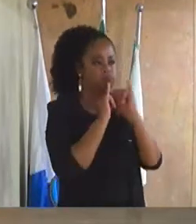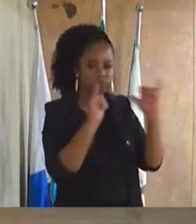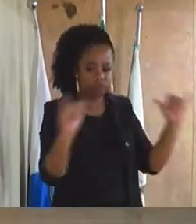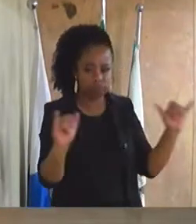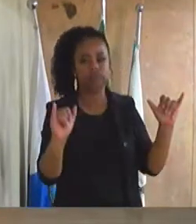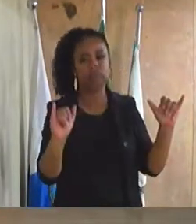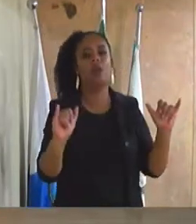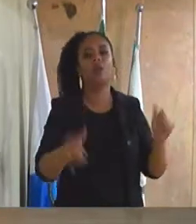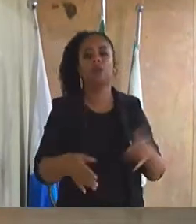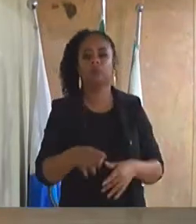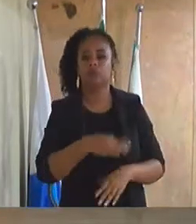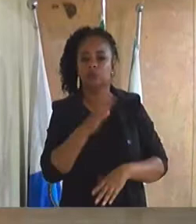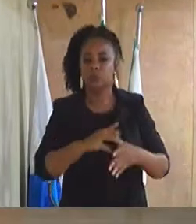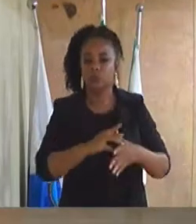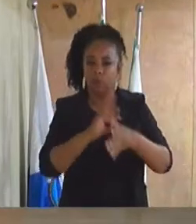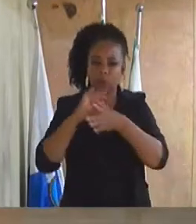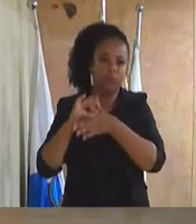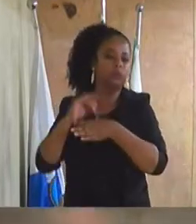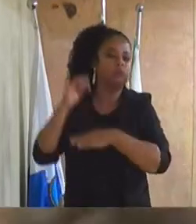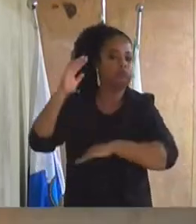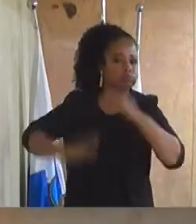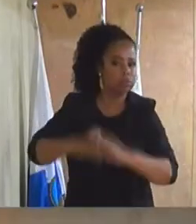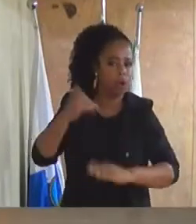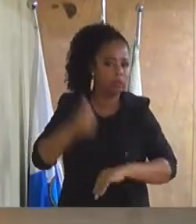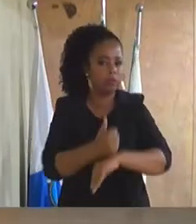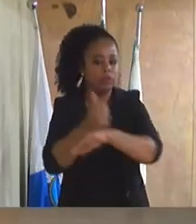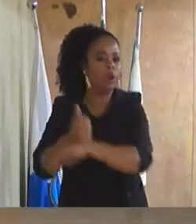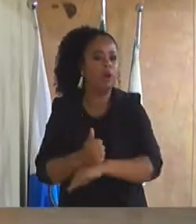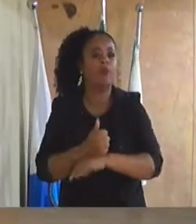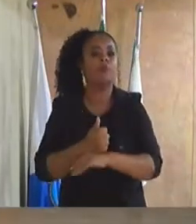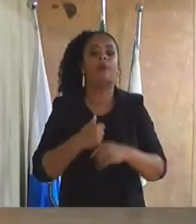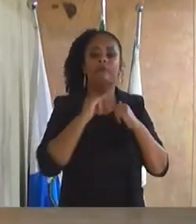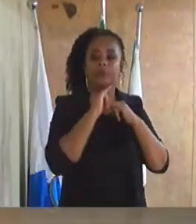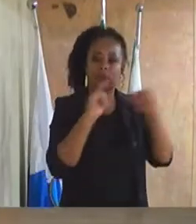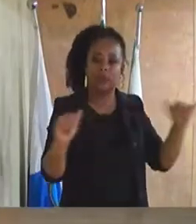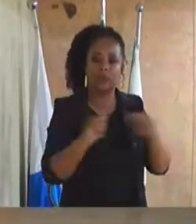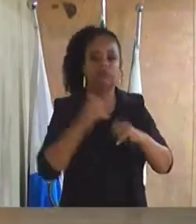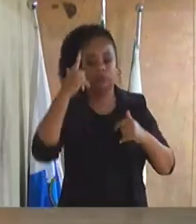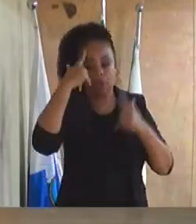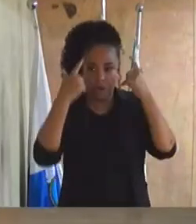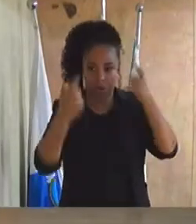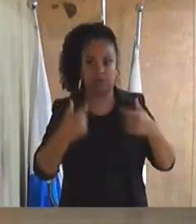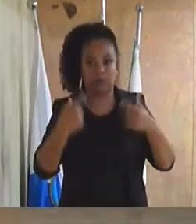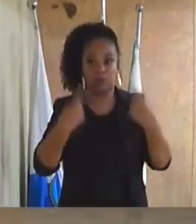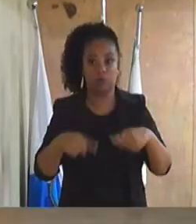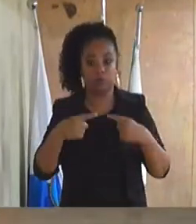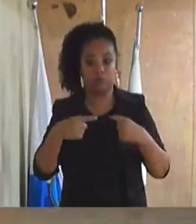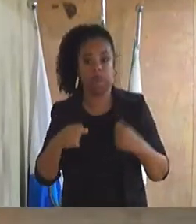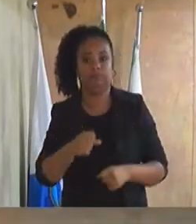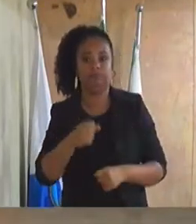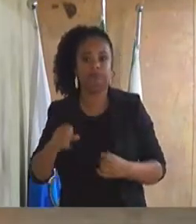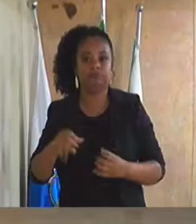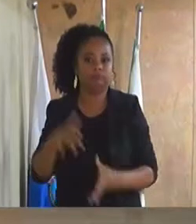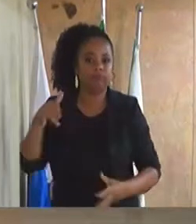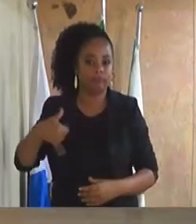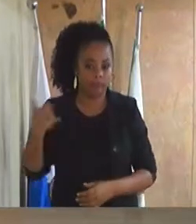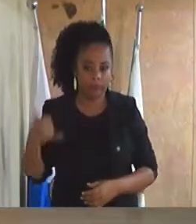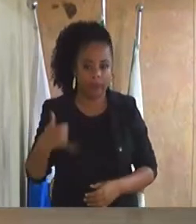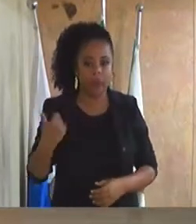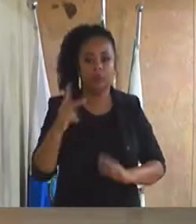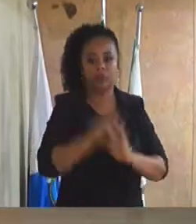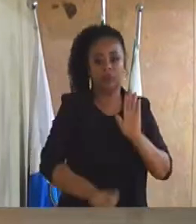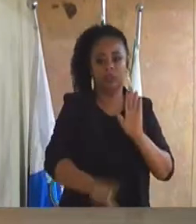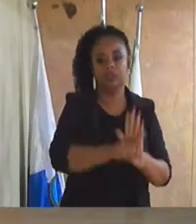casos de suspeito ou confirmação de violência praticada contra idosos. Projeto de lei número 147 de 2020.